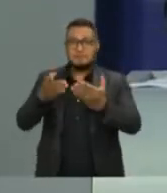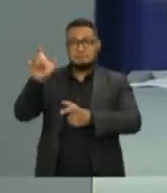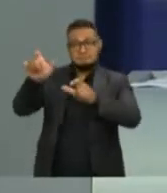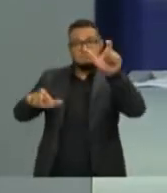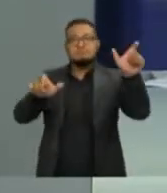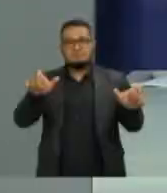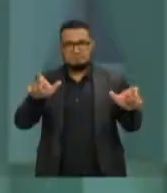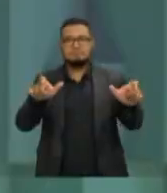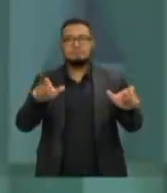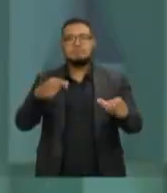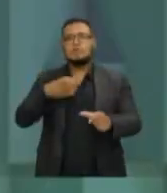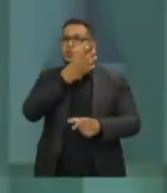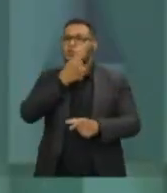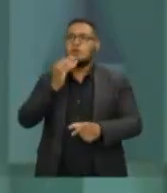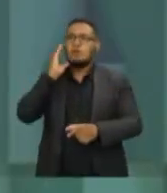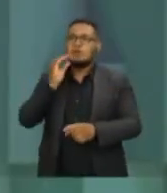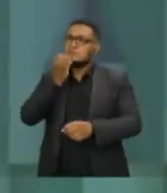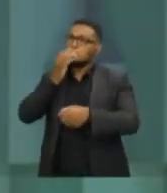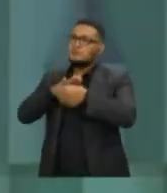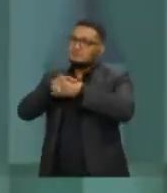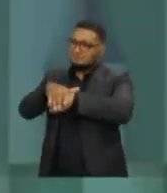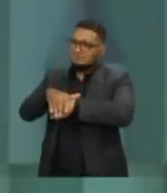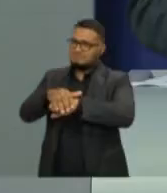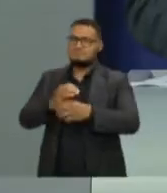noite, candidato João Cosi do PT. Boa noite,